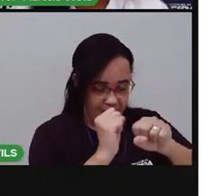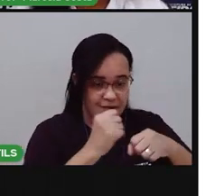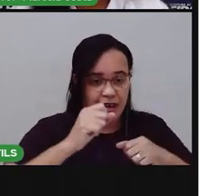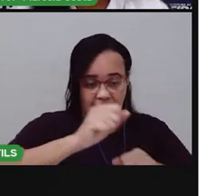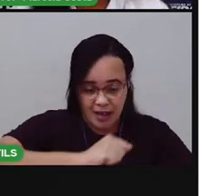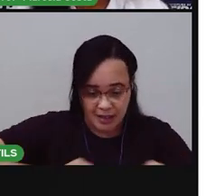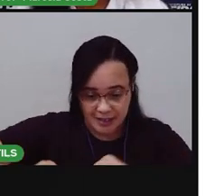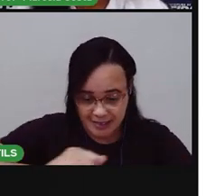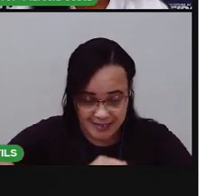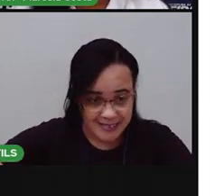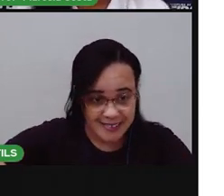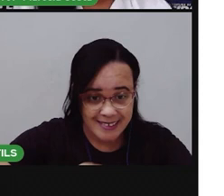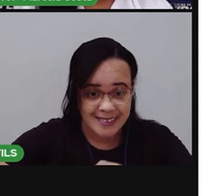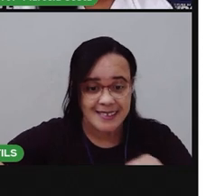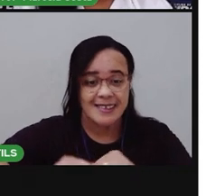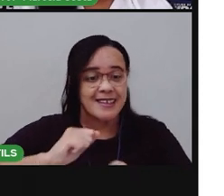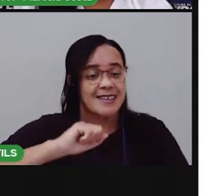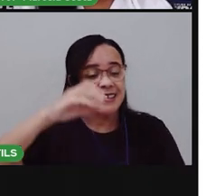higiene pessoal.